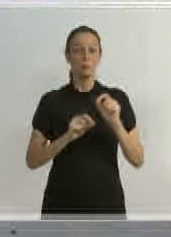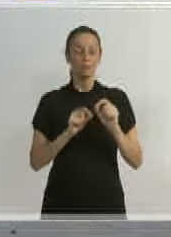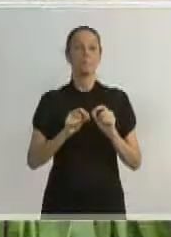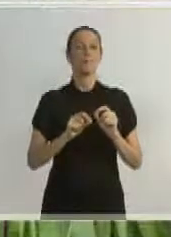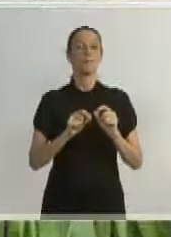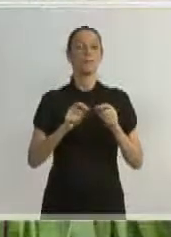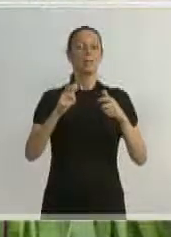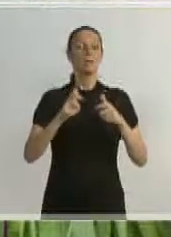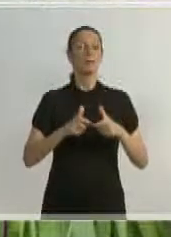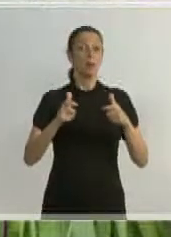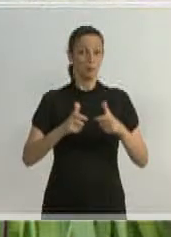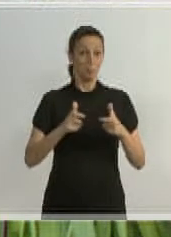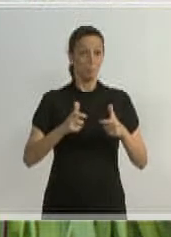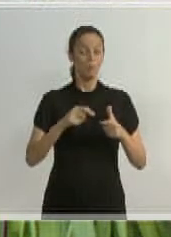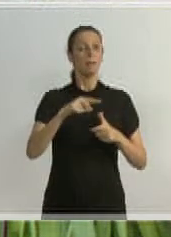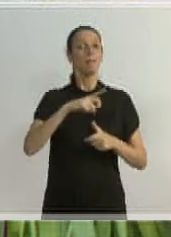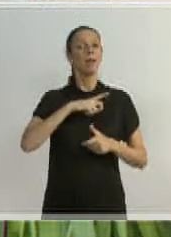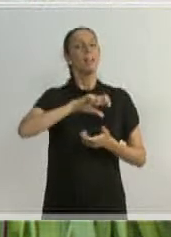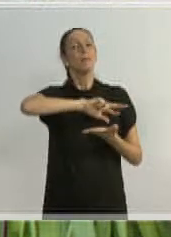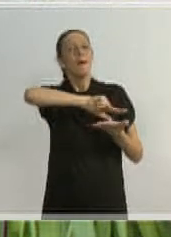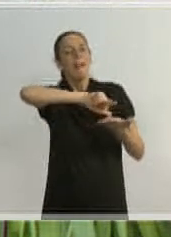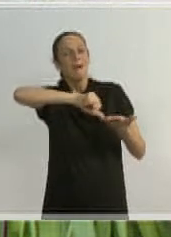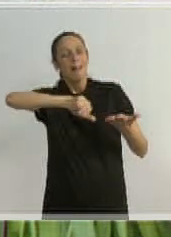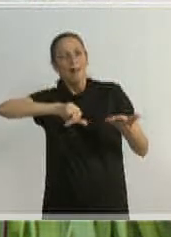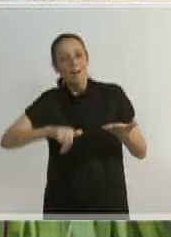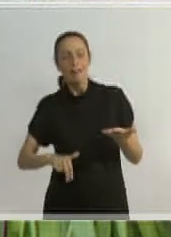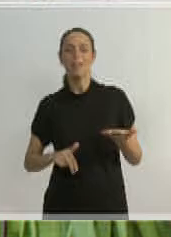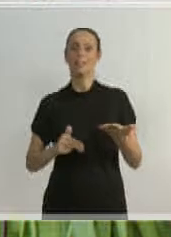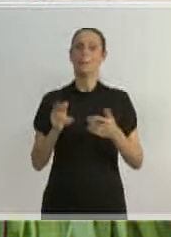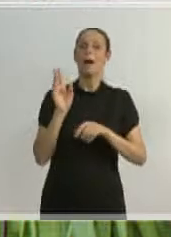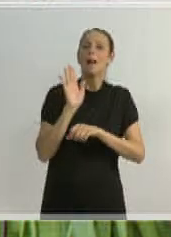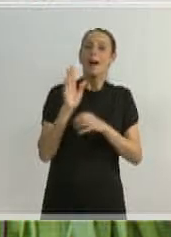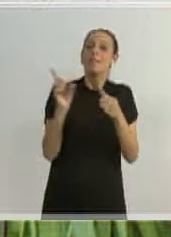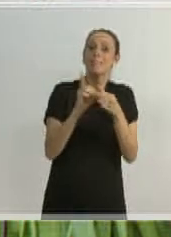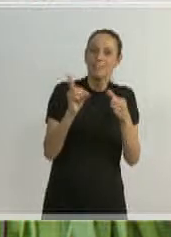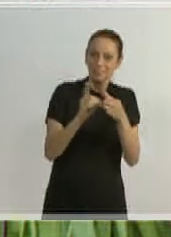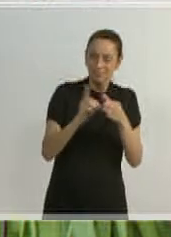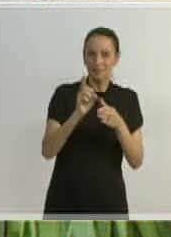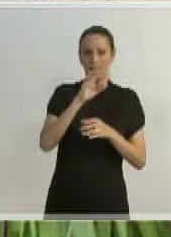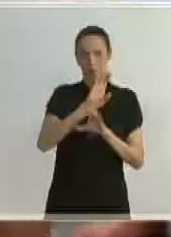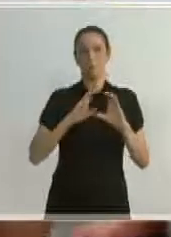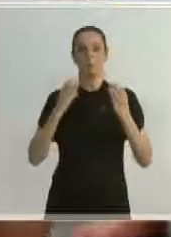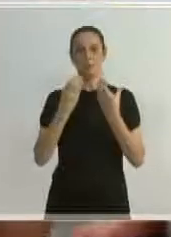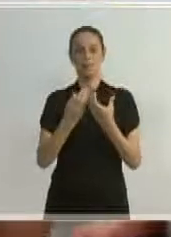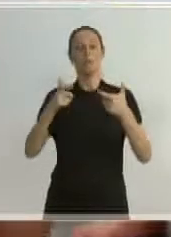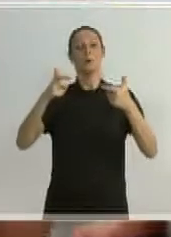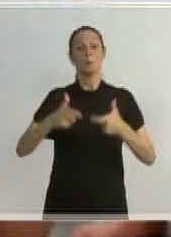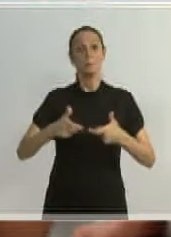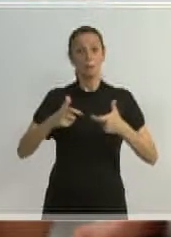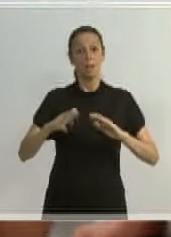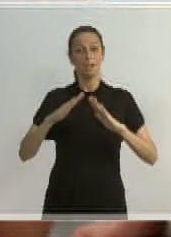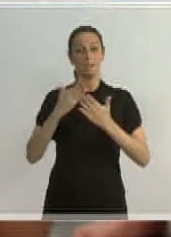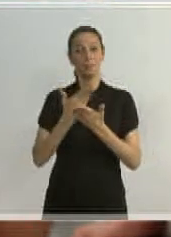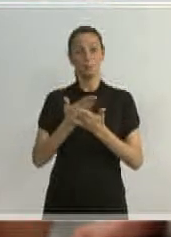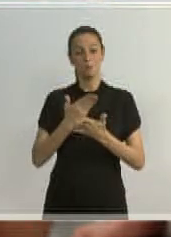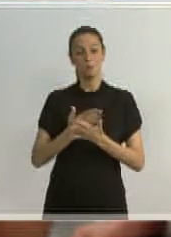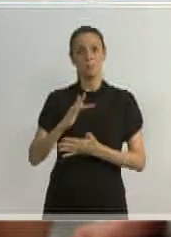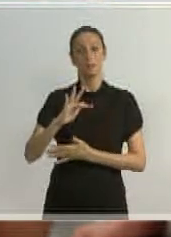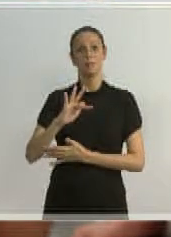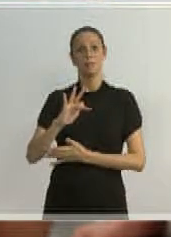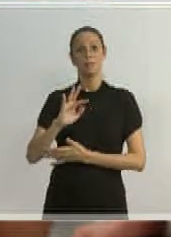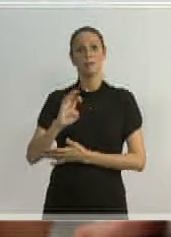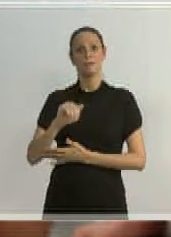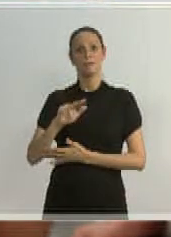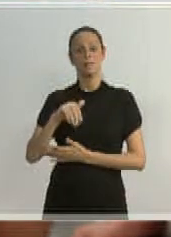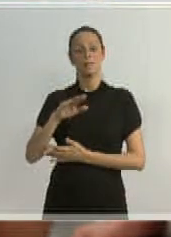estrutura de serviços à disposição da comunidade. A edição, a primeira edição desse ano foi na Escola Básica Municipal, o professor Fernando Osterman, no